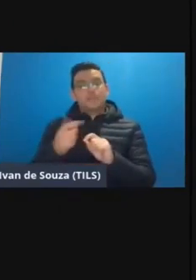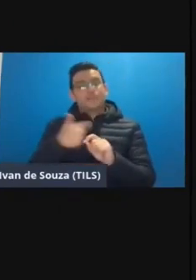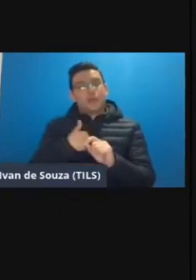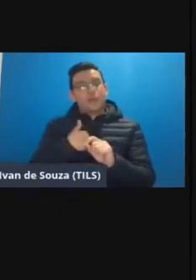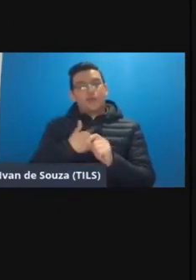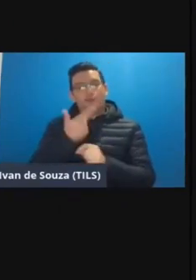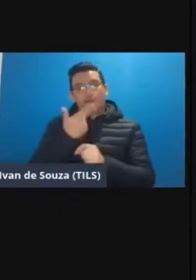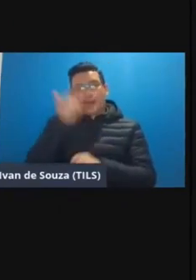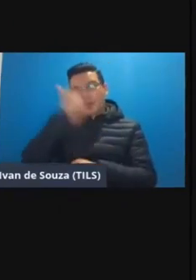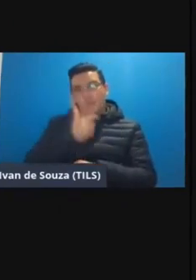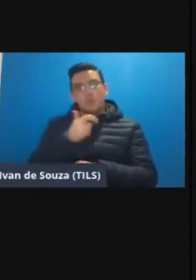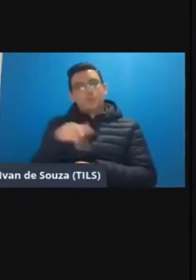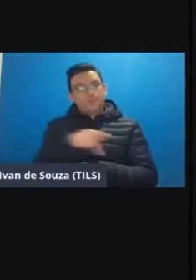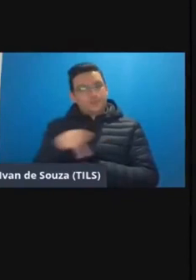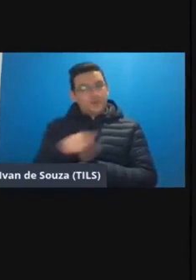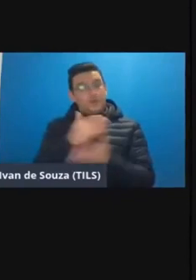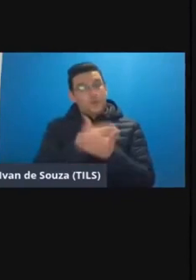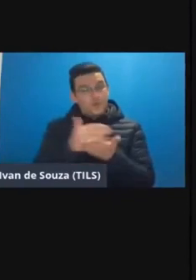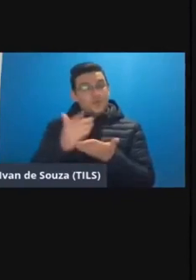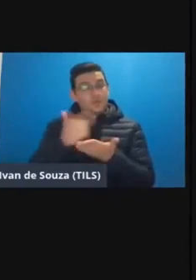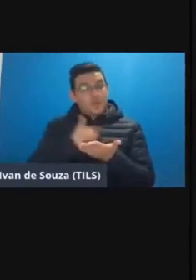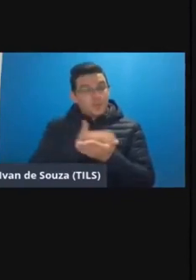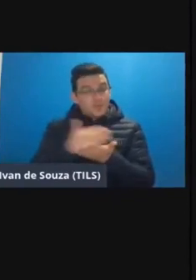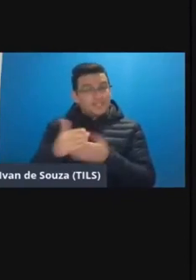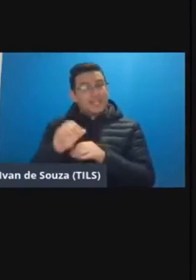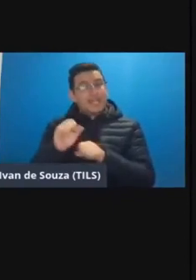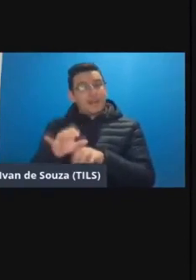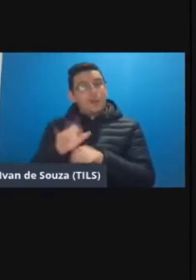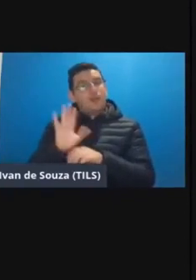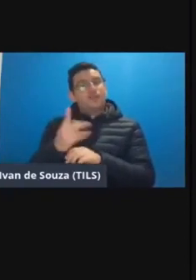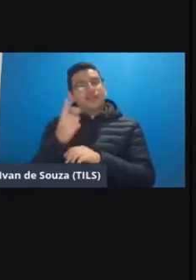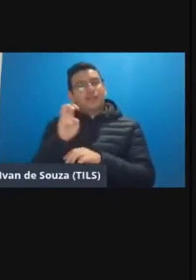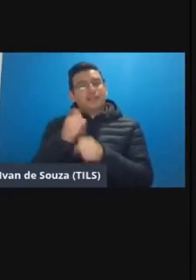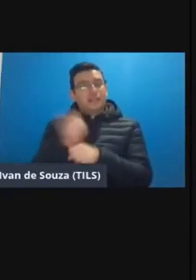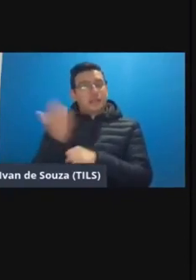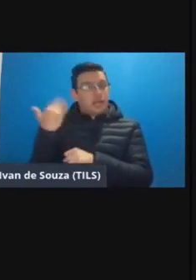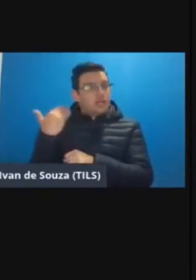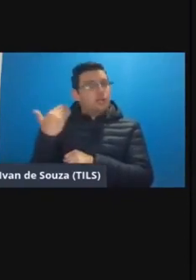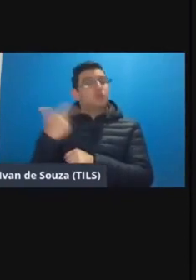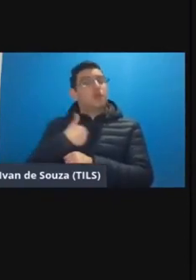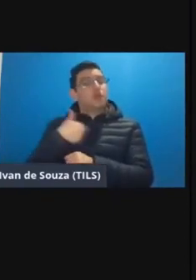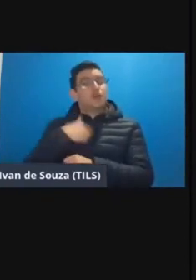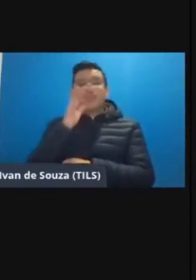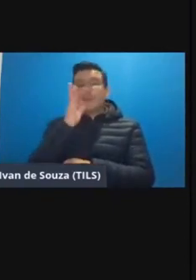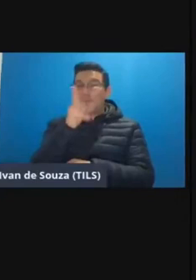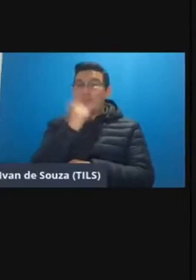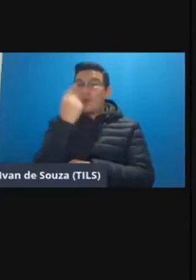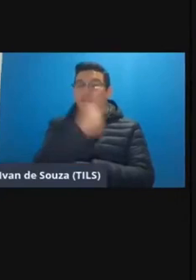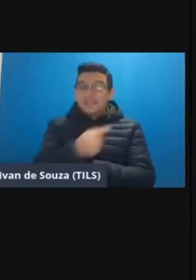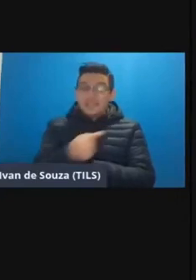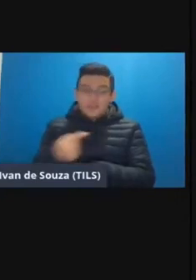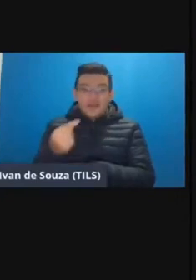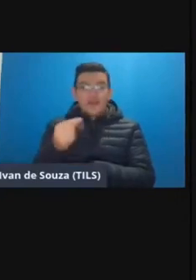empolgamento enquanto docente assim no início quando comecei da aula já faz 15 anos né é eu demorava uma semana